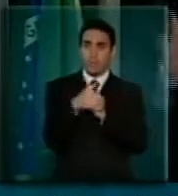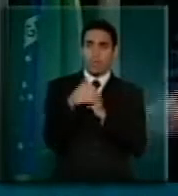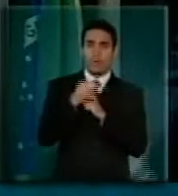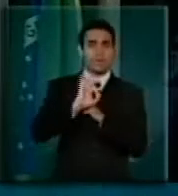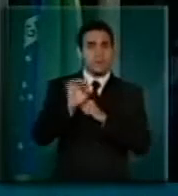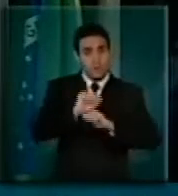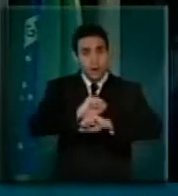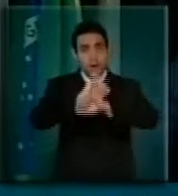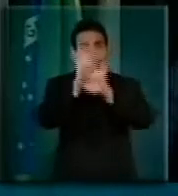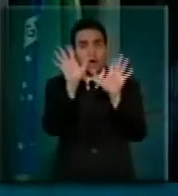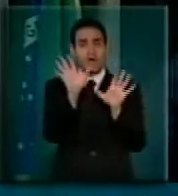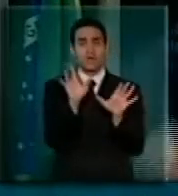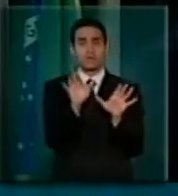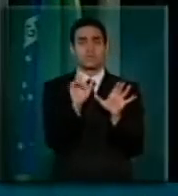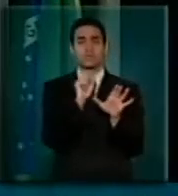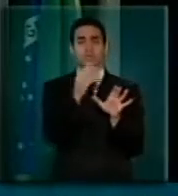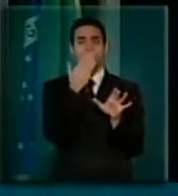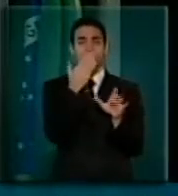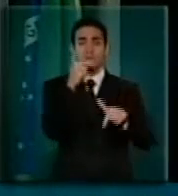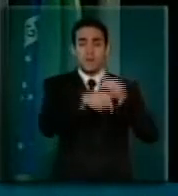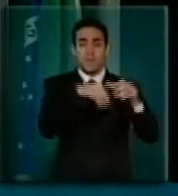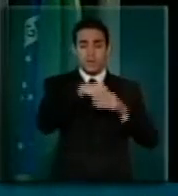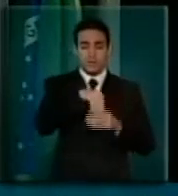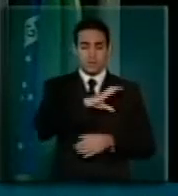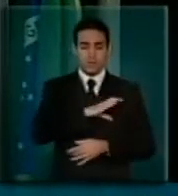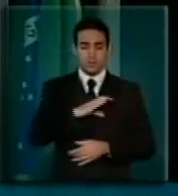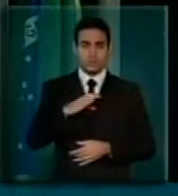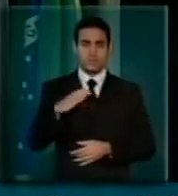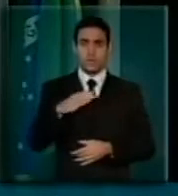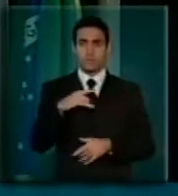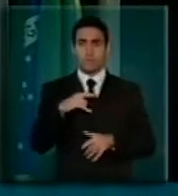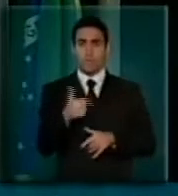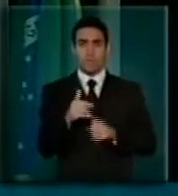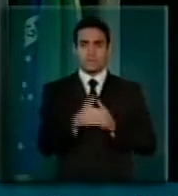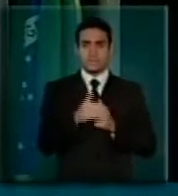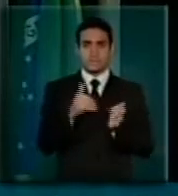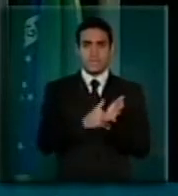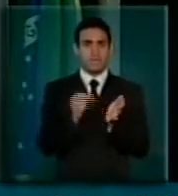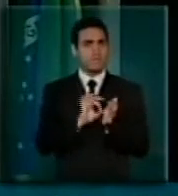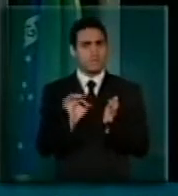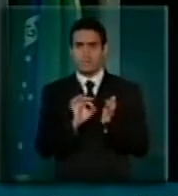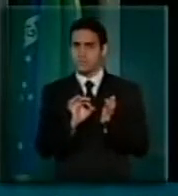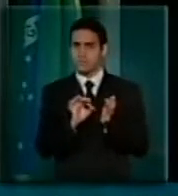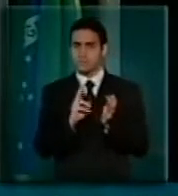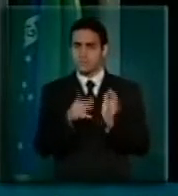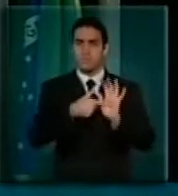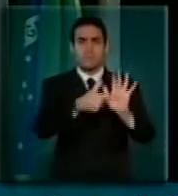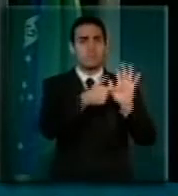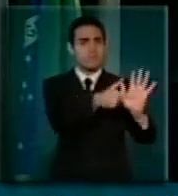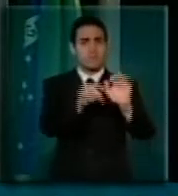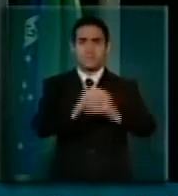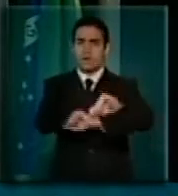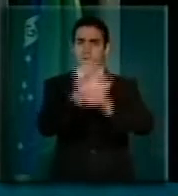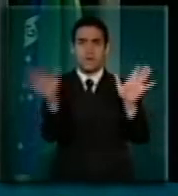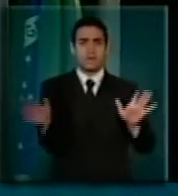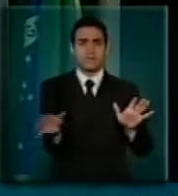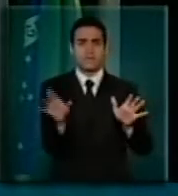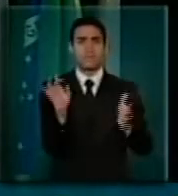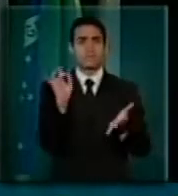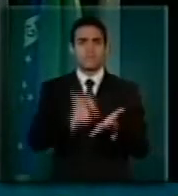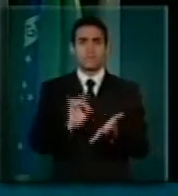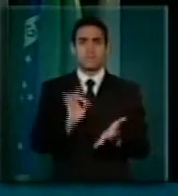feito naquela comissão. Aliás, não há como ser diferente. Não há como ser diferente numa